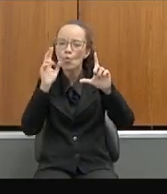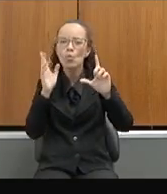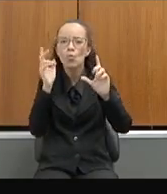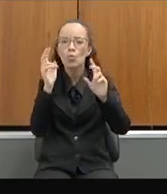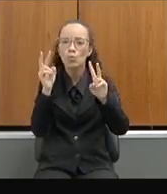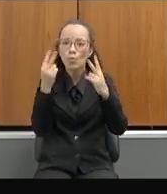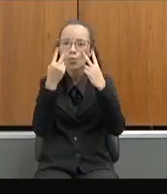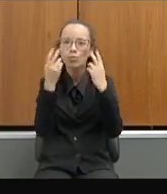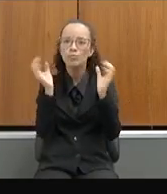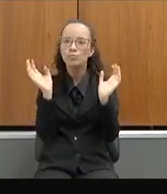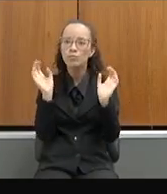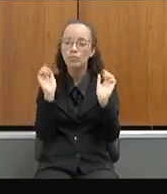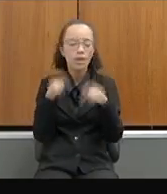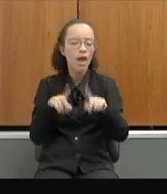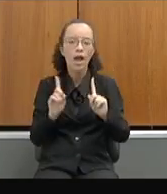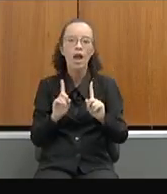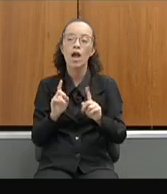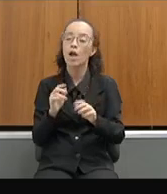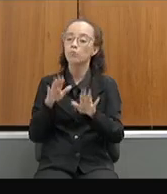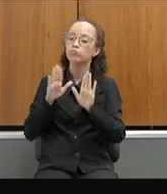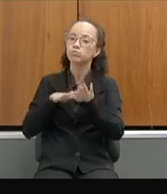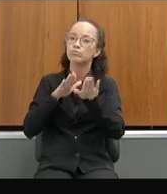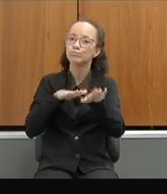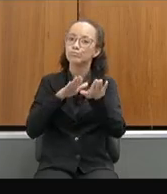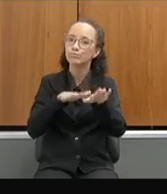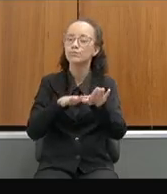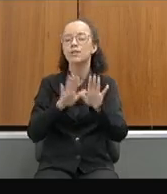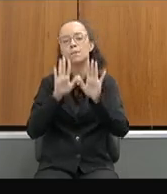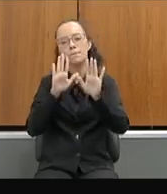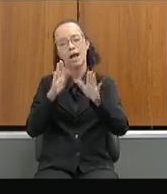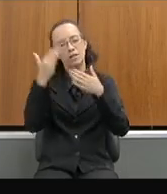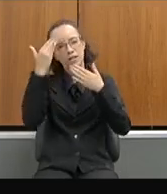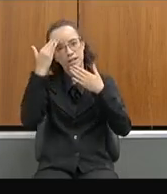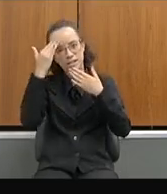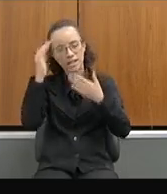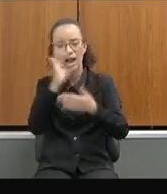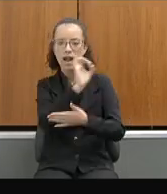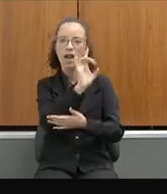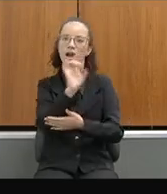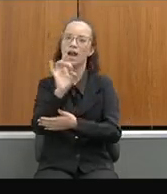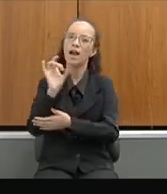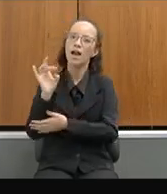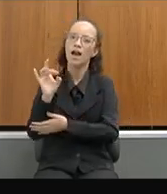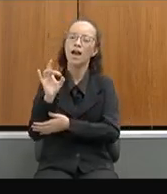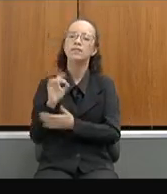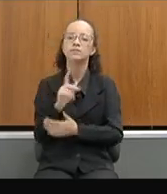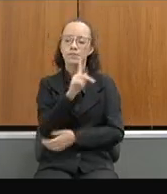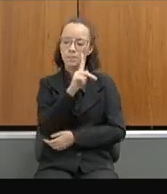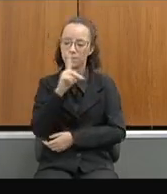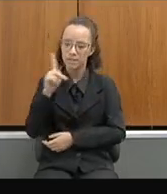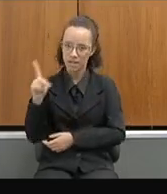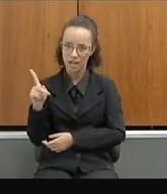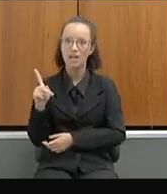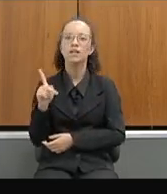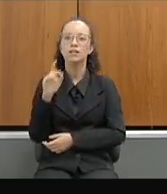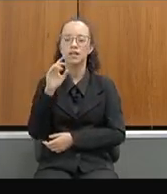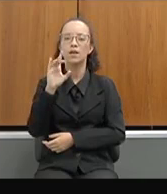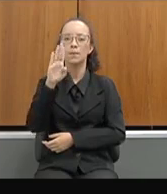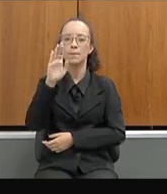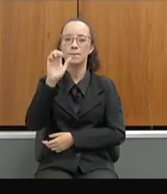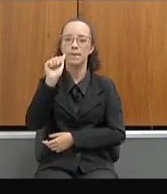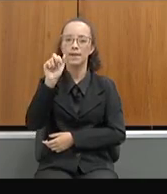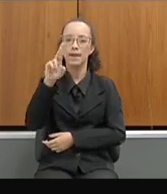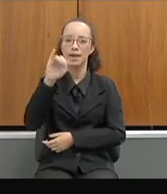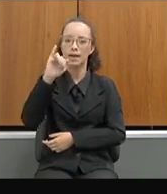queria cumprimentar o secretário, também presente aí, a sua equipe. Queria cumprimentar a presidenta dessa comissão, a deputada Beatriz